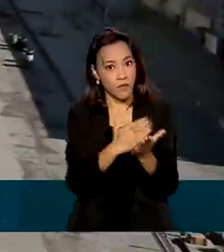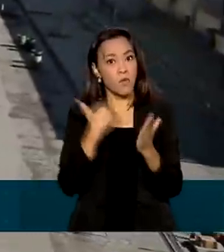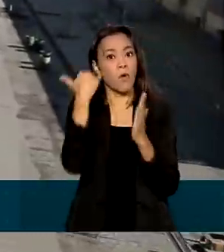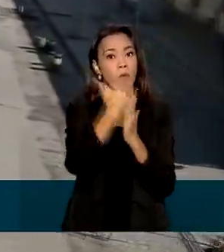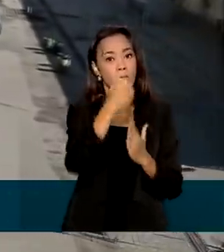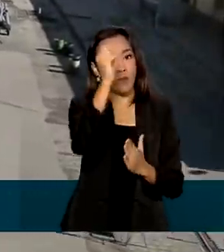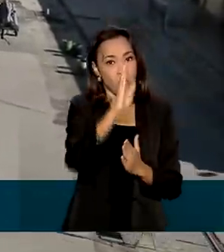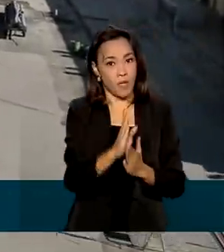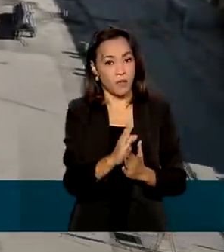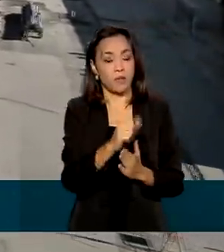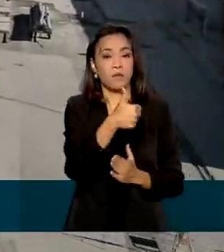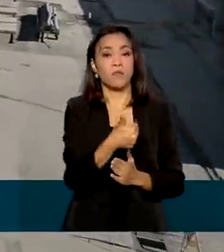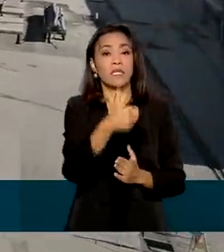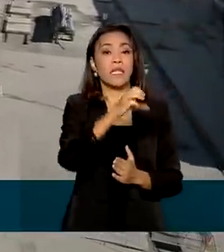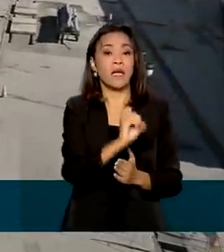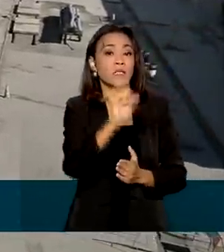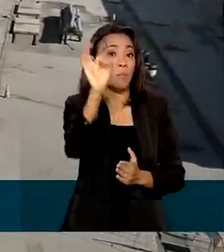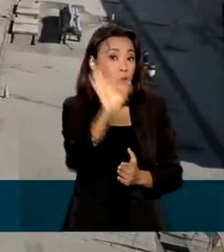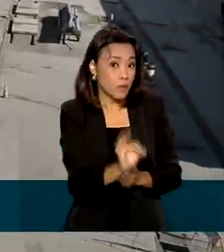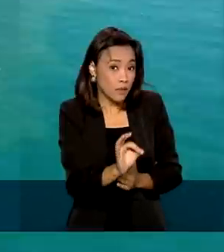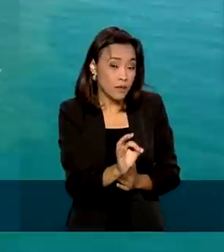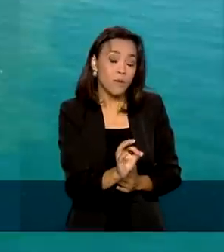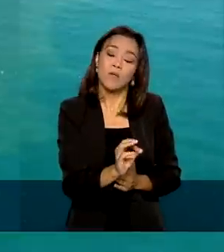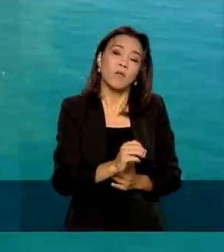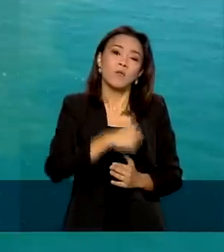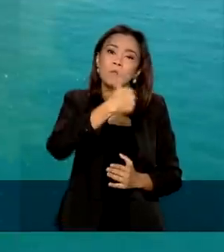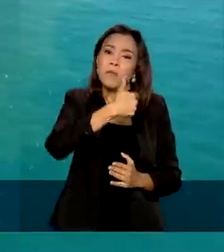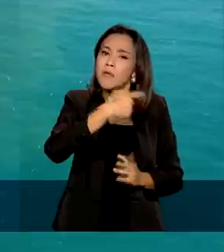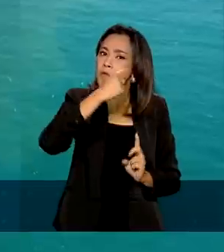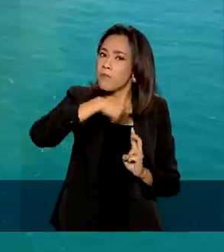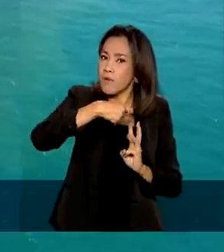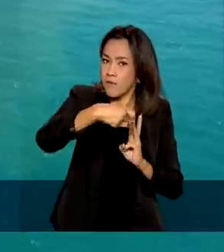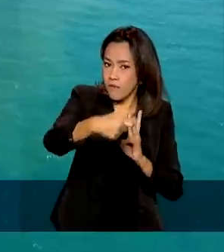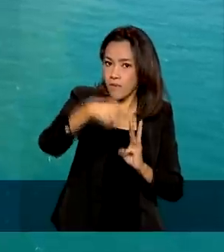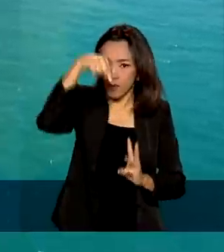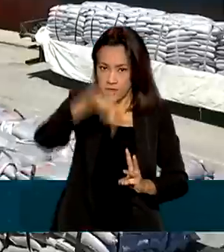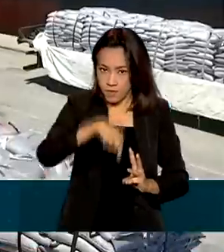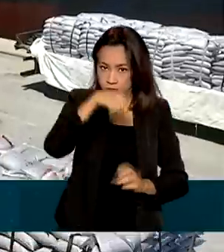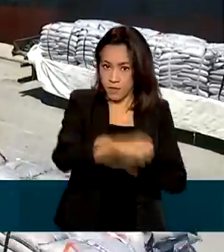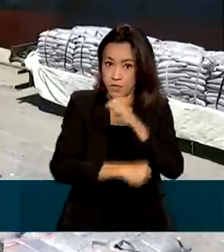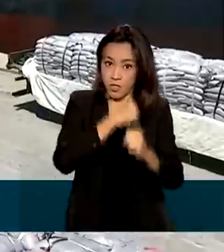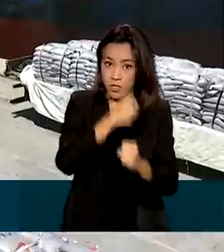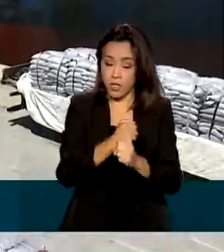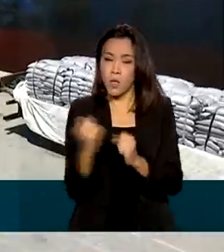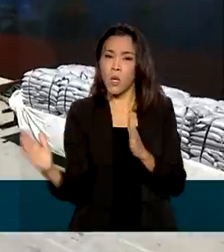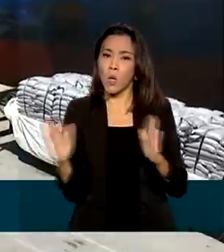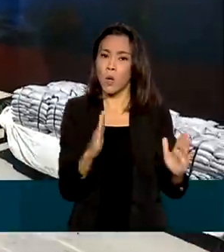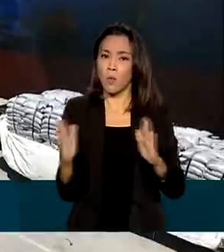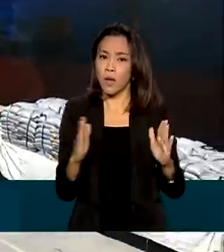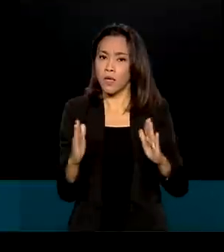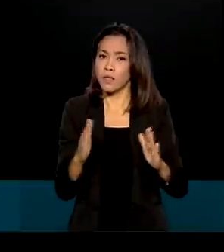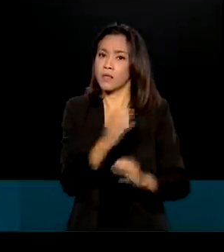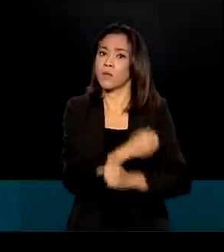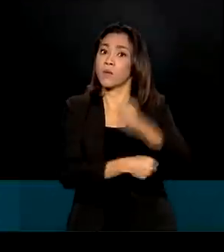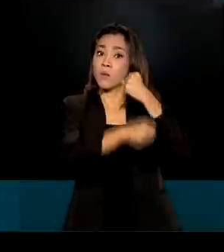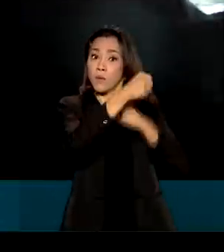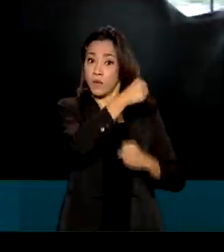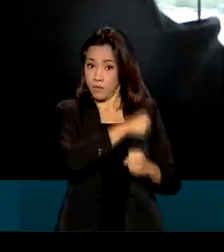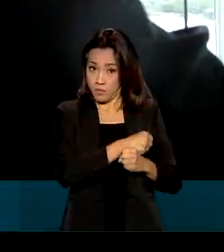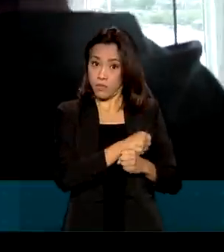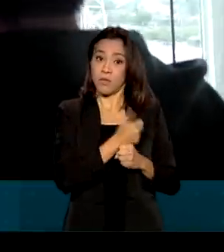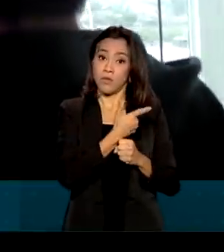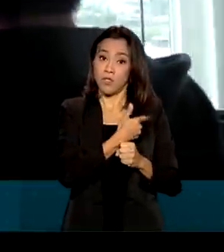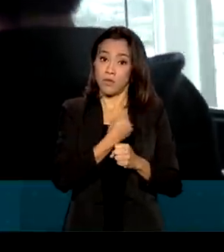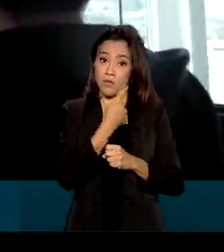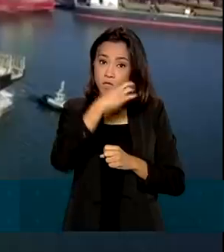de mais de 10% nos primeiros meses de 2020, em comparação com 2019. No total,